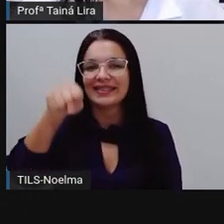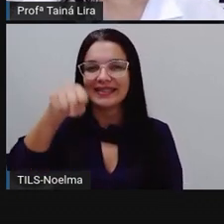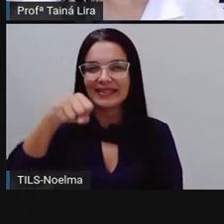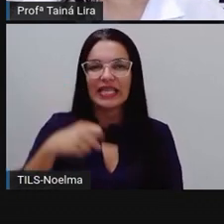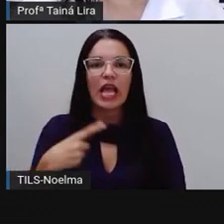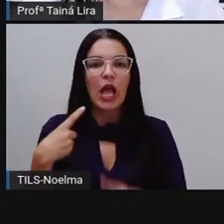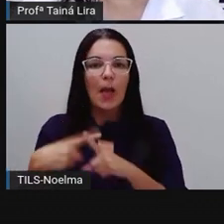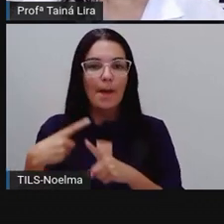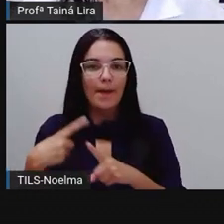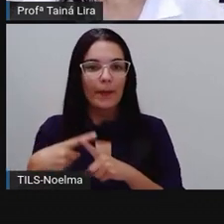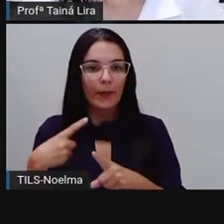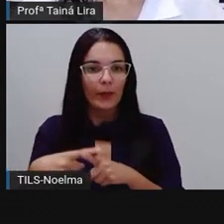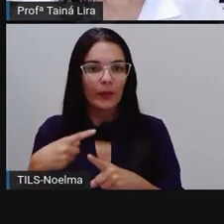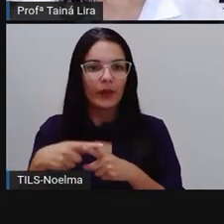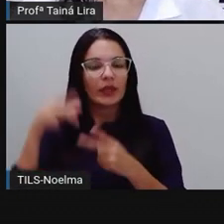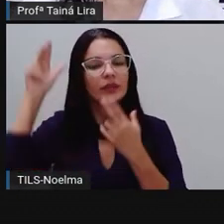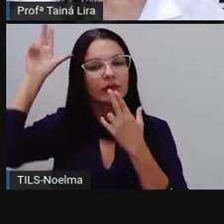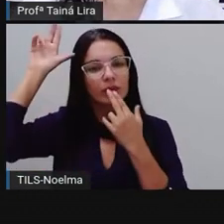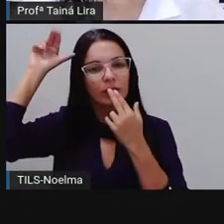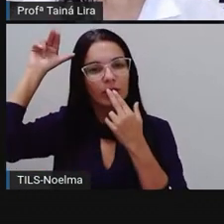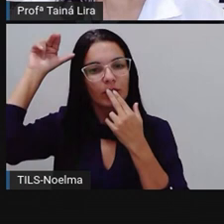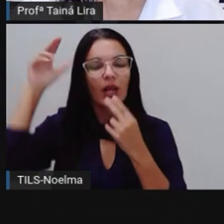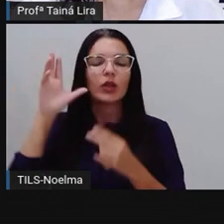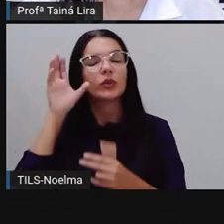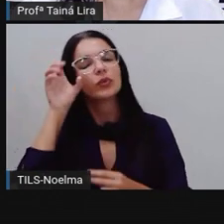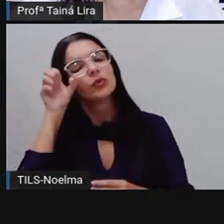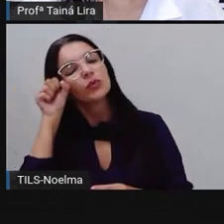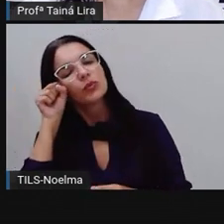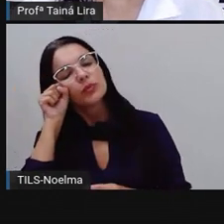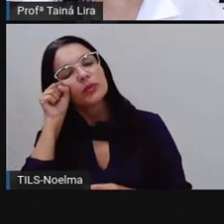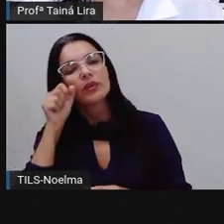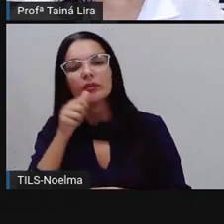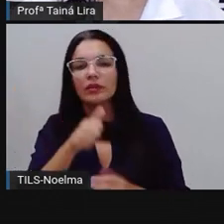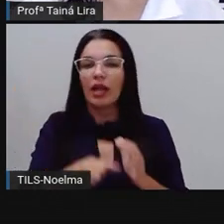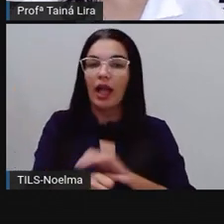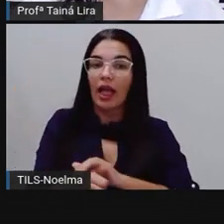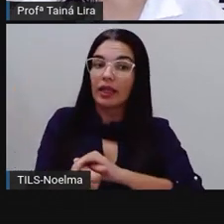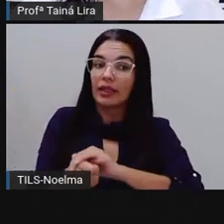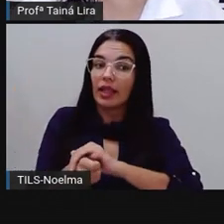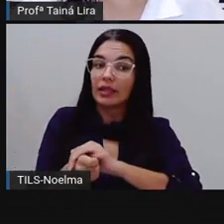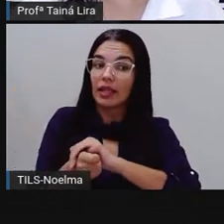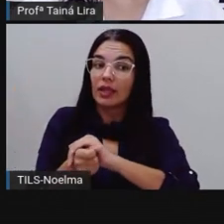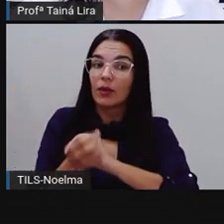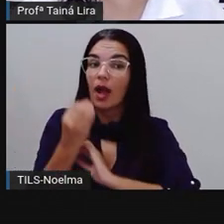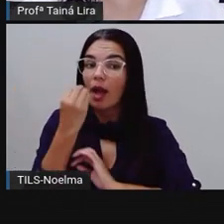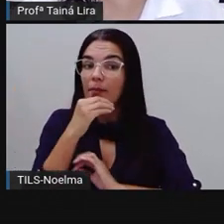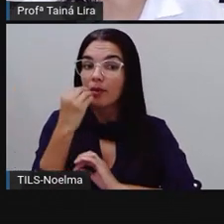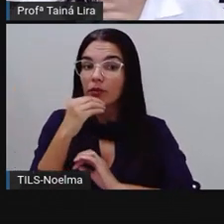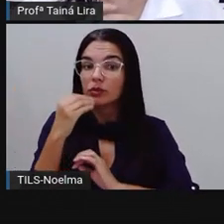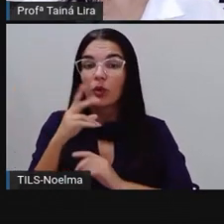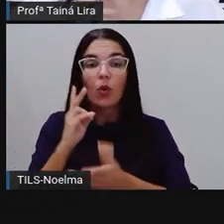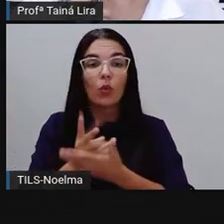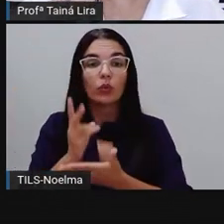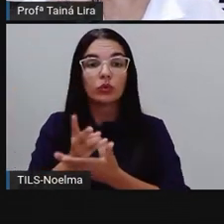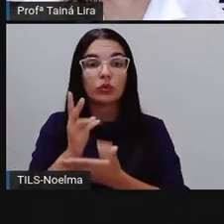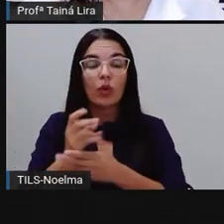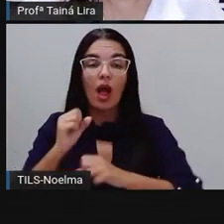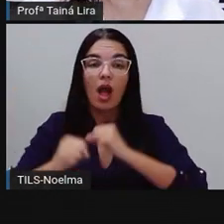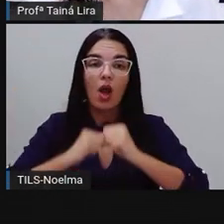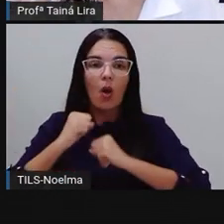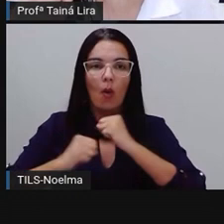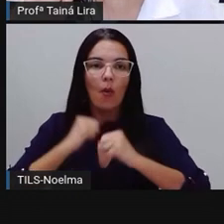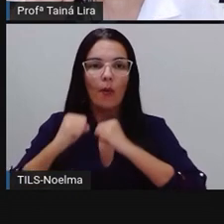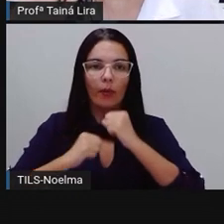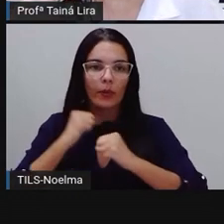Porque a lebre tirou um cochilo e a tartaruga aproveitou para continuar a corrida. Então, a tartaruga não parou.